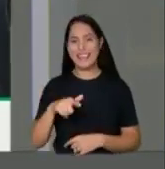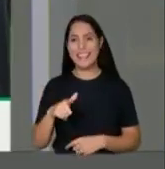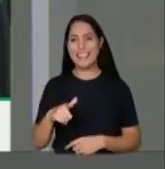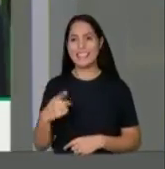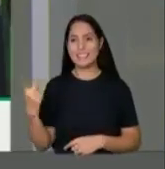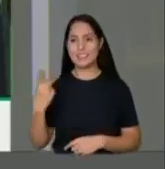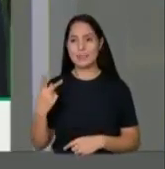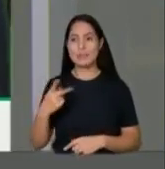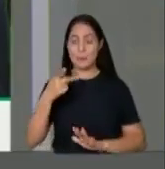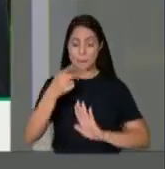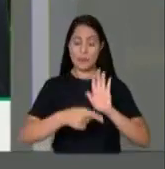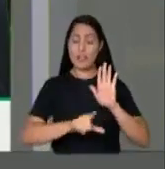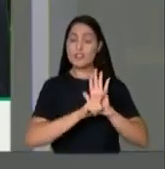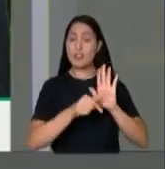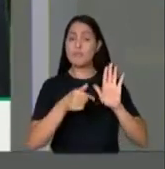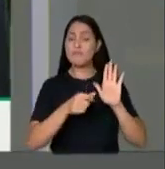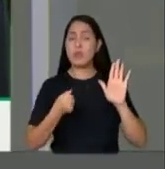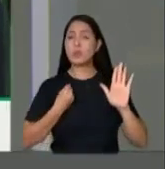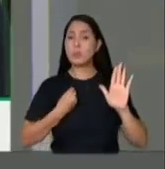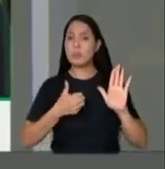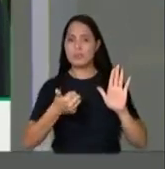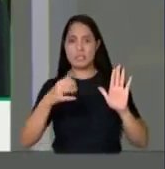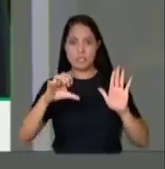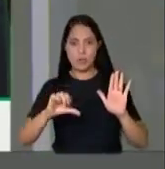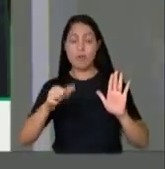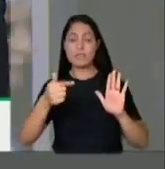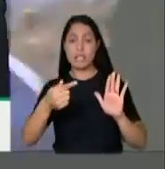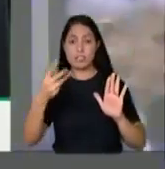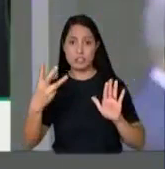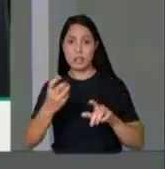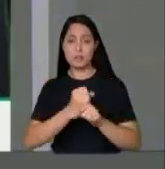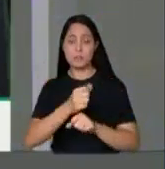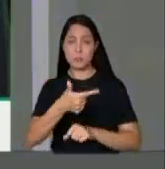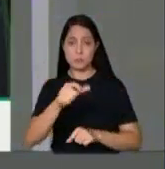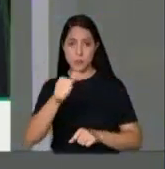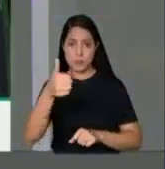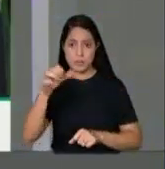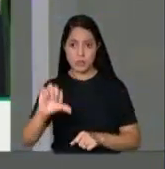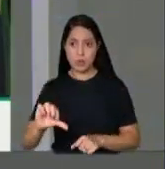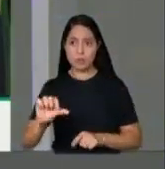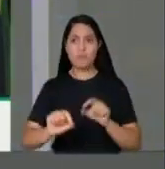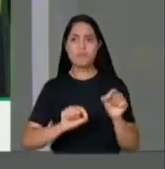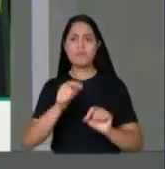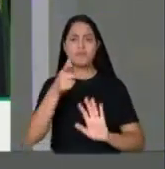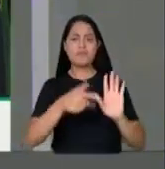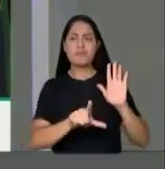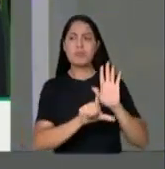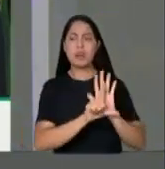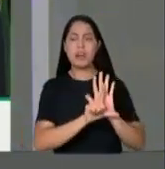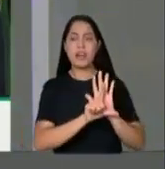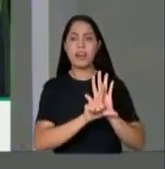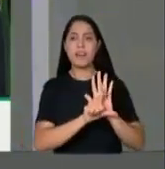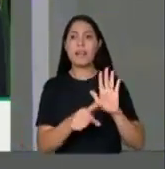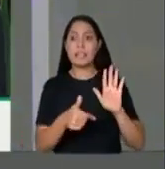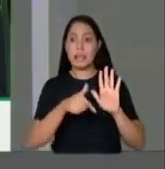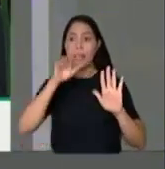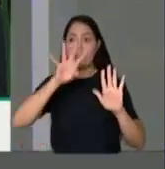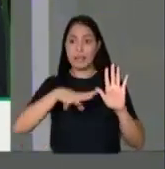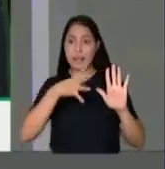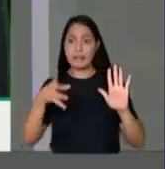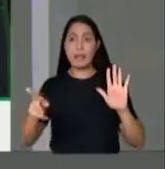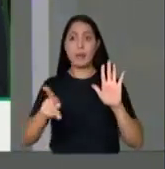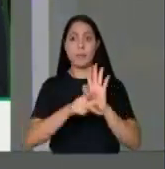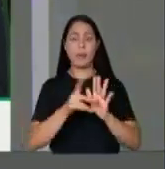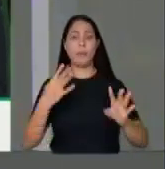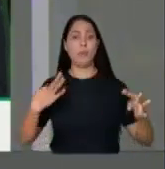que é o projeto de lei número 1973 de 2019, que inclui no calendário turístico